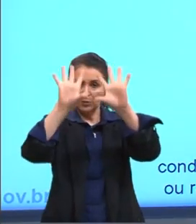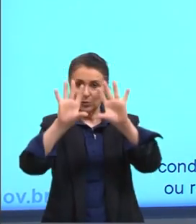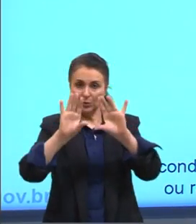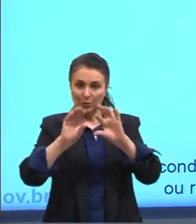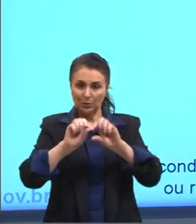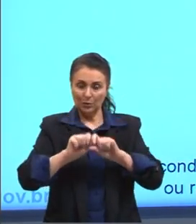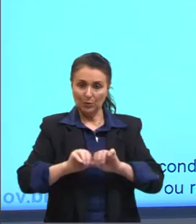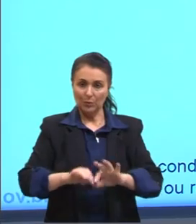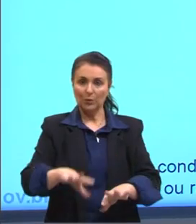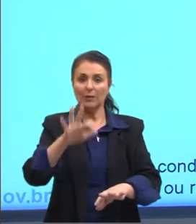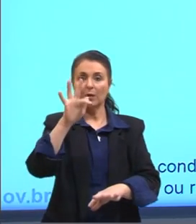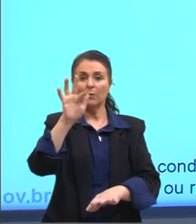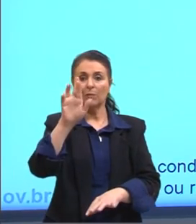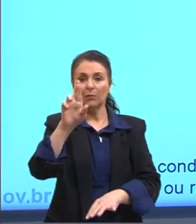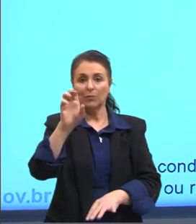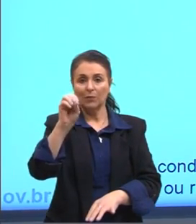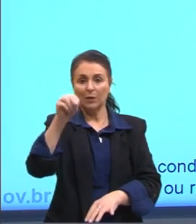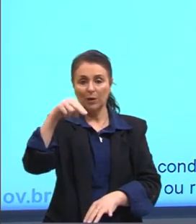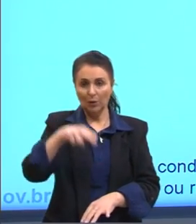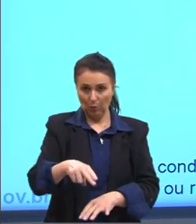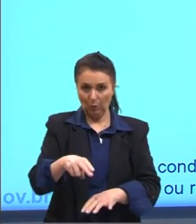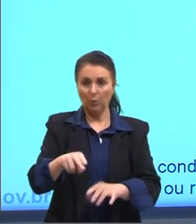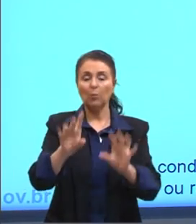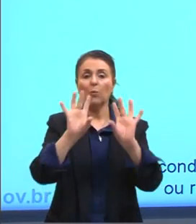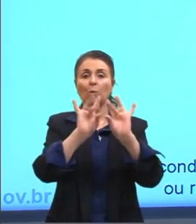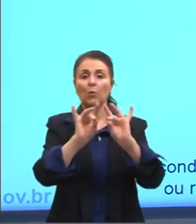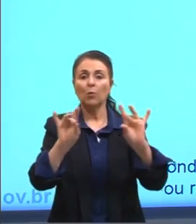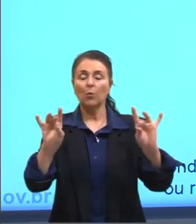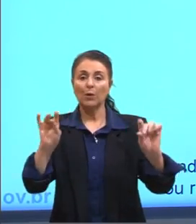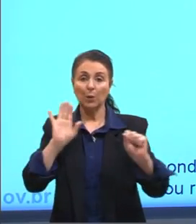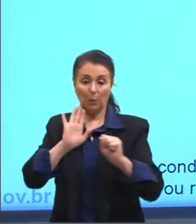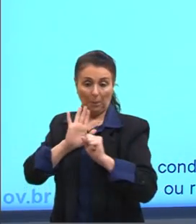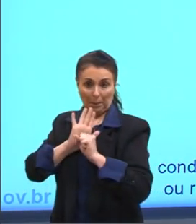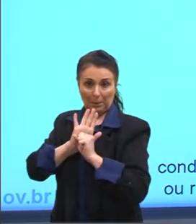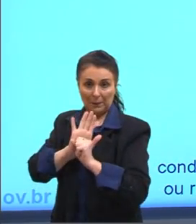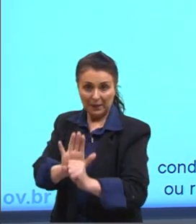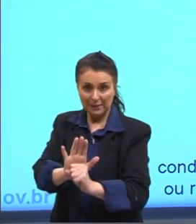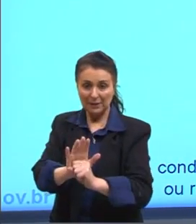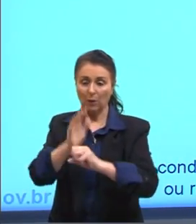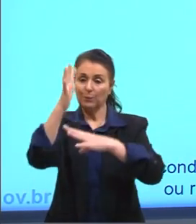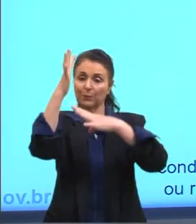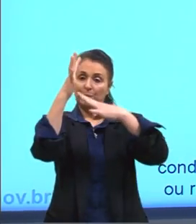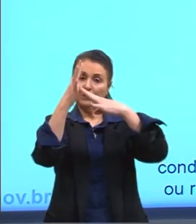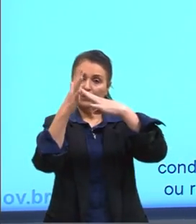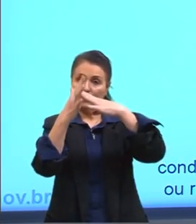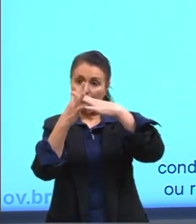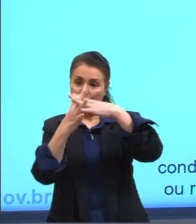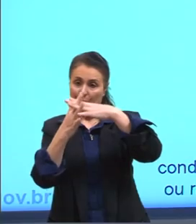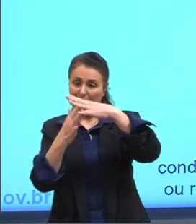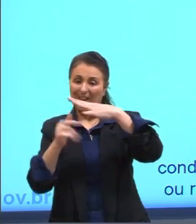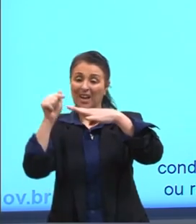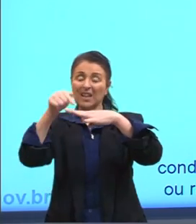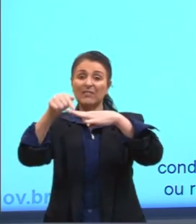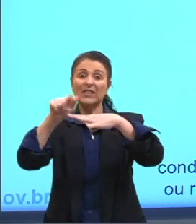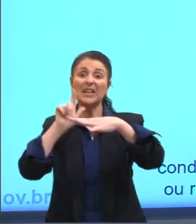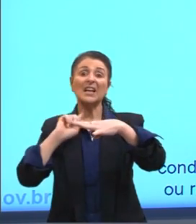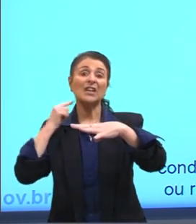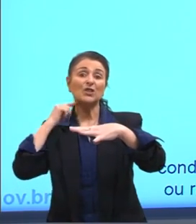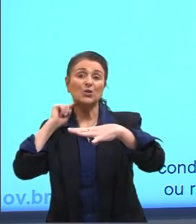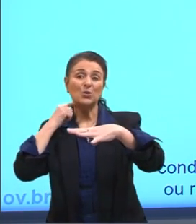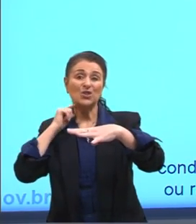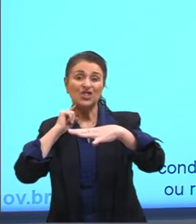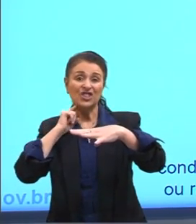ele passa, né? Líquido passa em alta pressão por um filtro que retém as eventuais impurezas sólidas